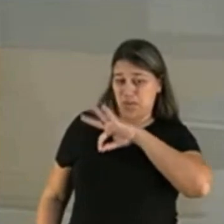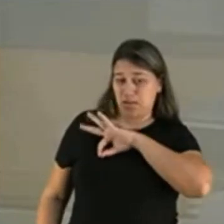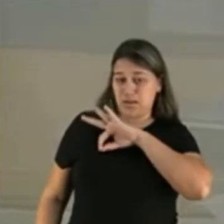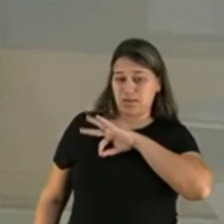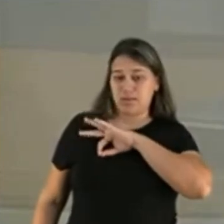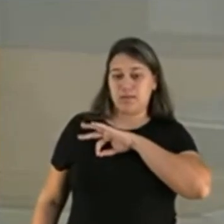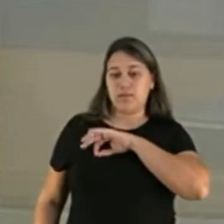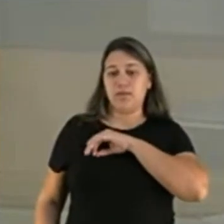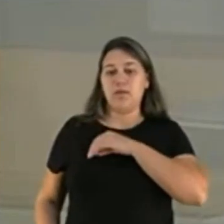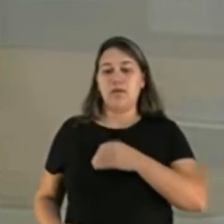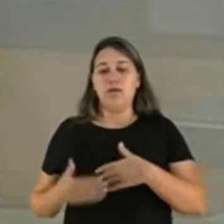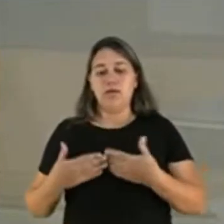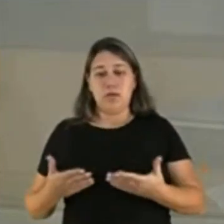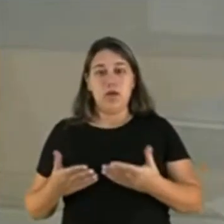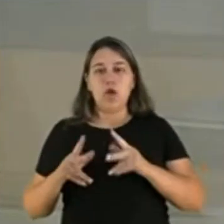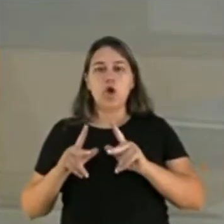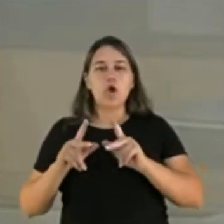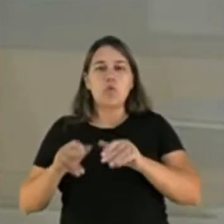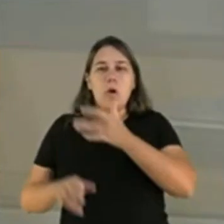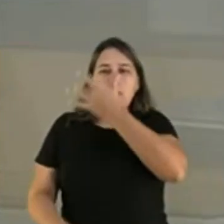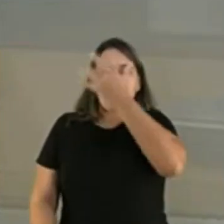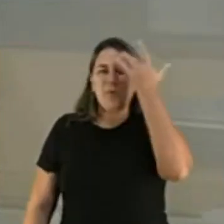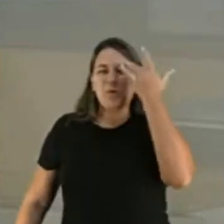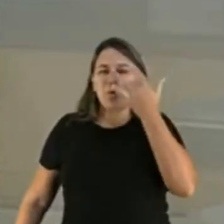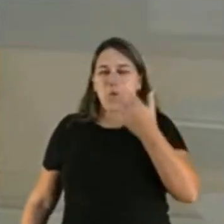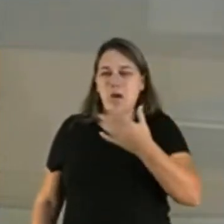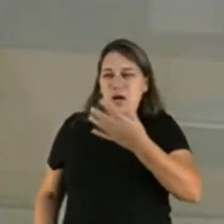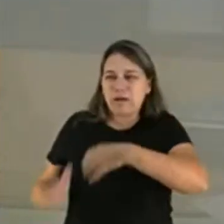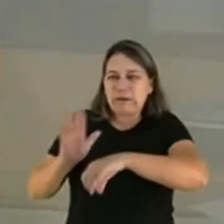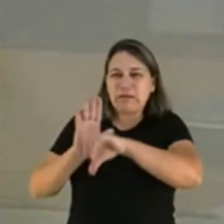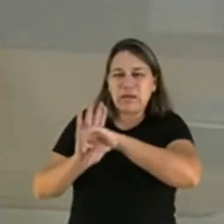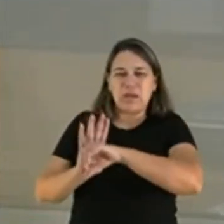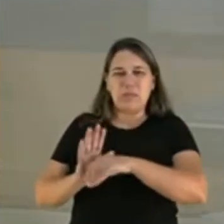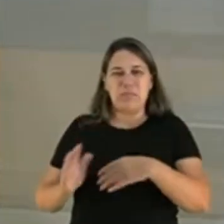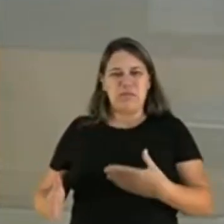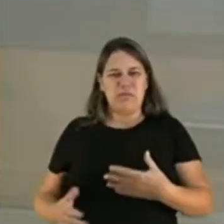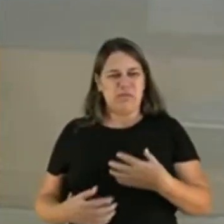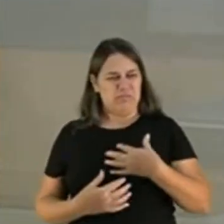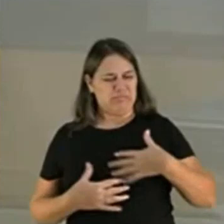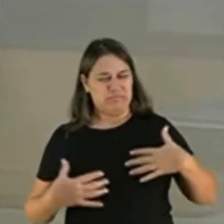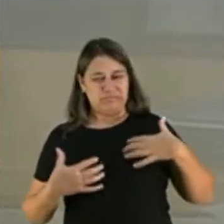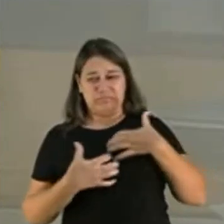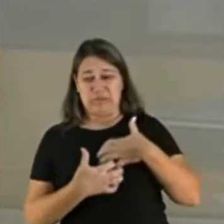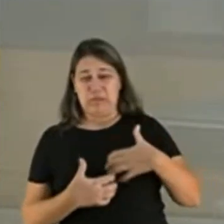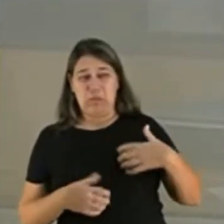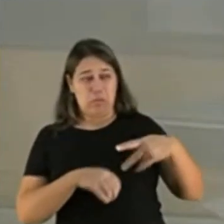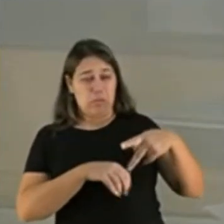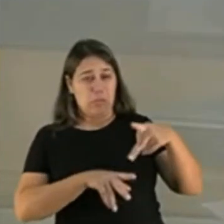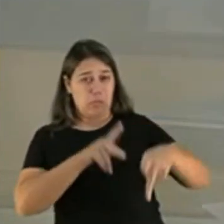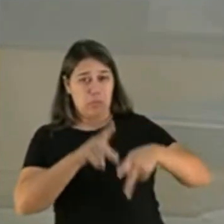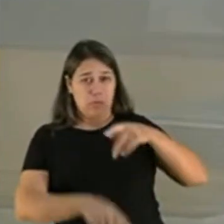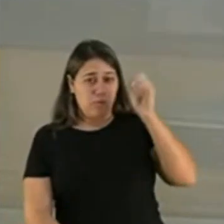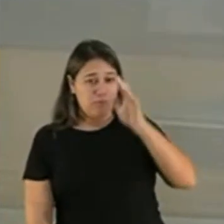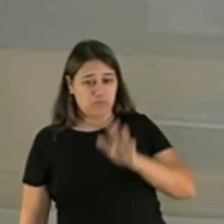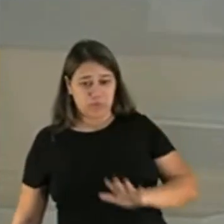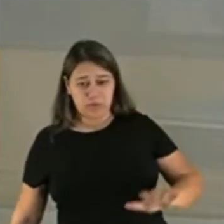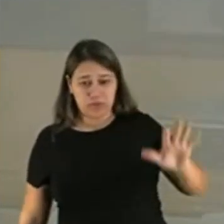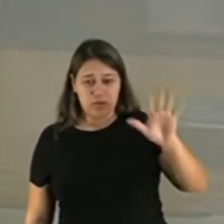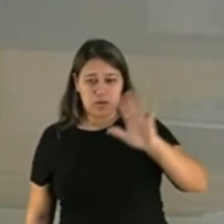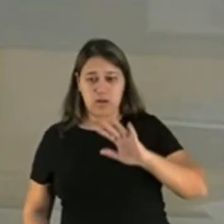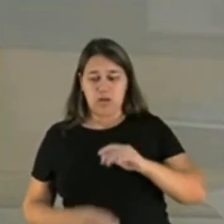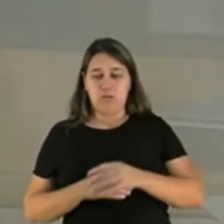como se criminosos fossem. E se nojou o povo brasileiro. E se nojou o povo brasileiro.